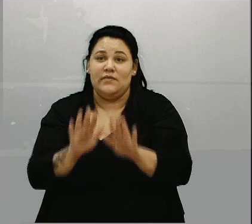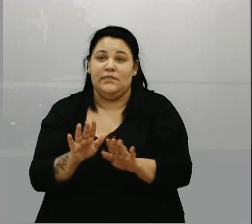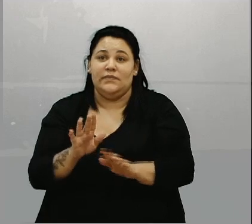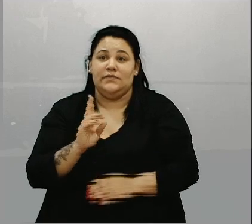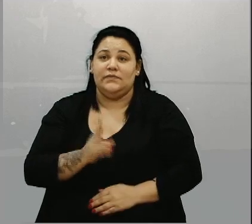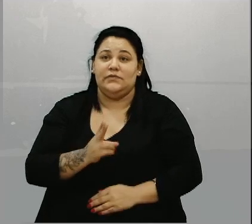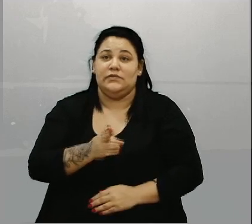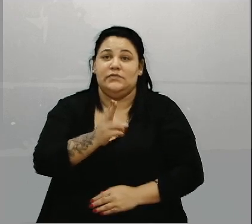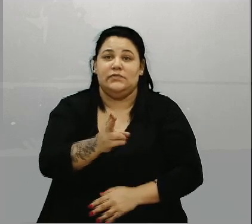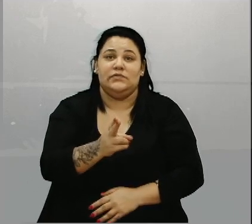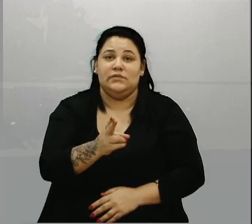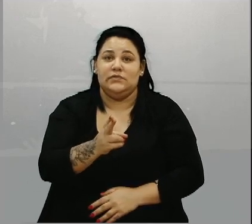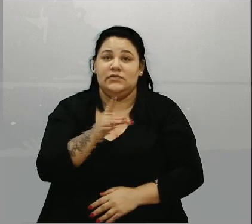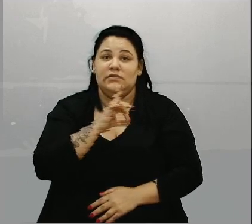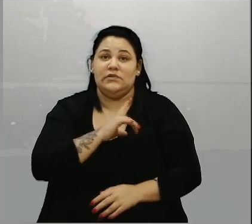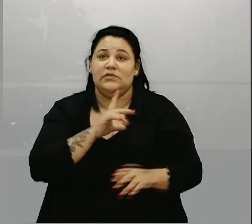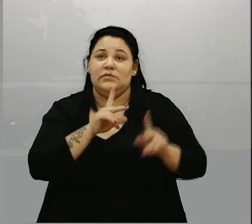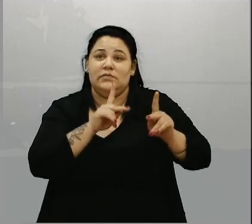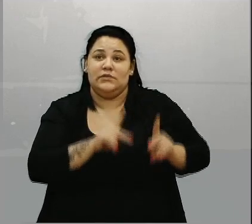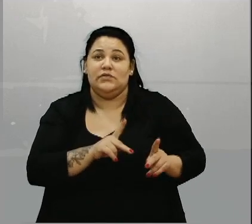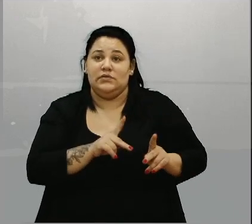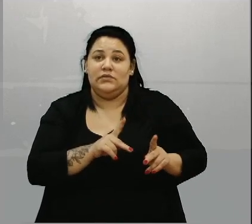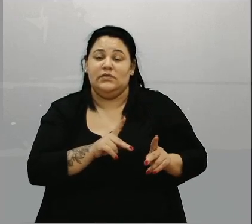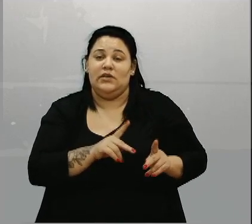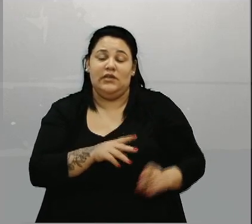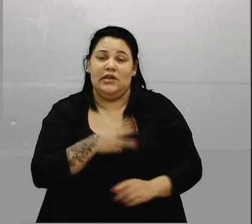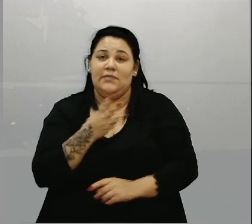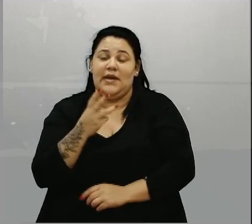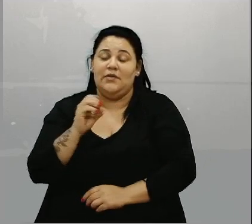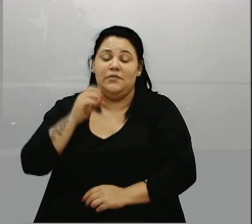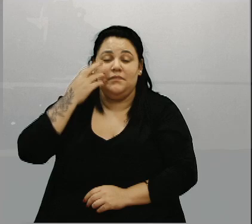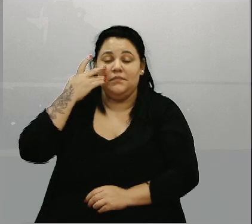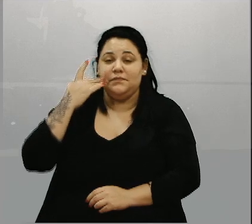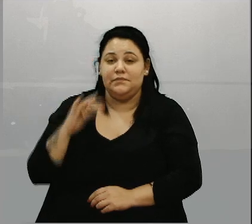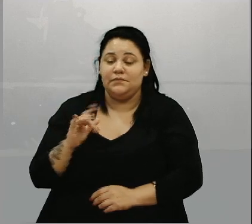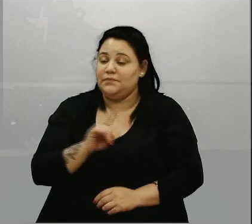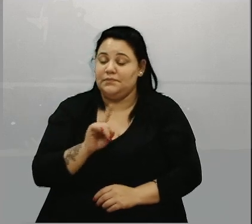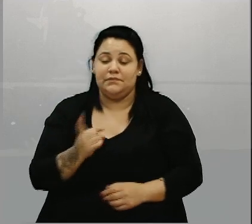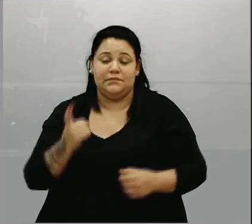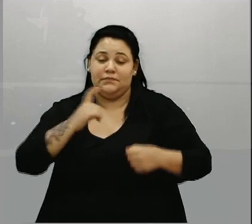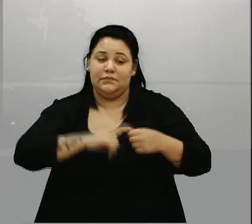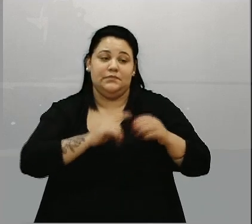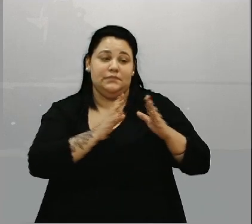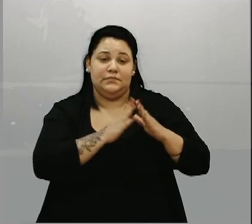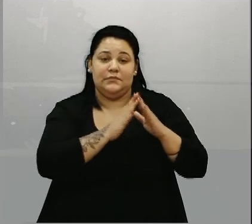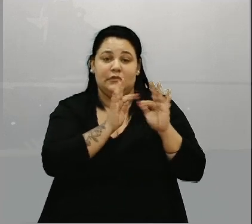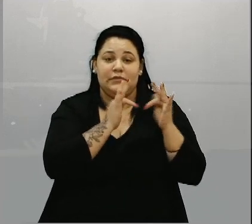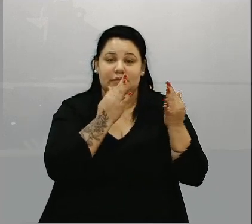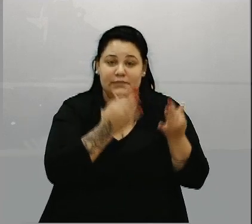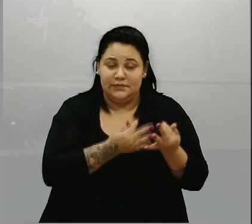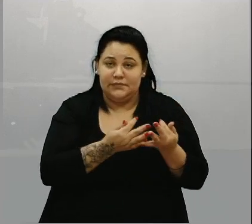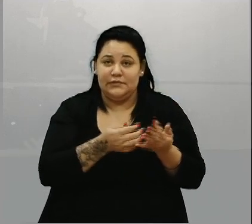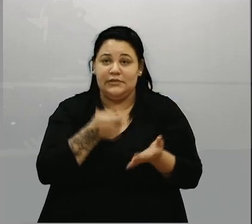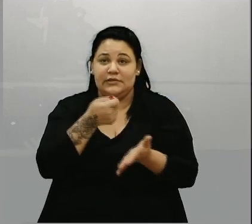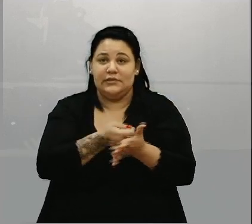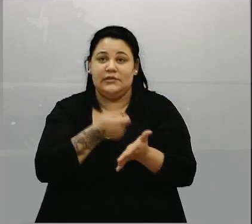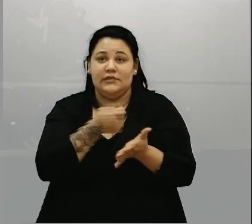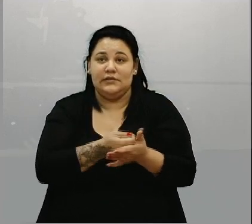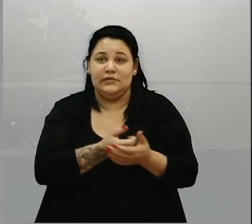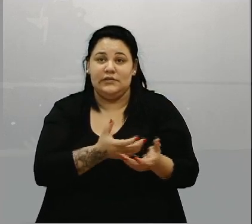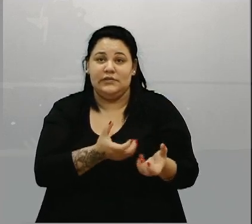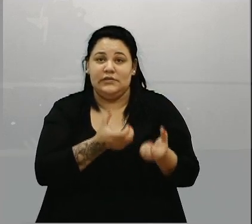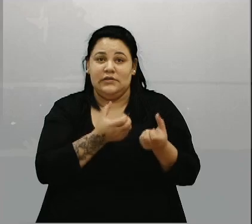pessoas ali que faz 30 dias que não vão visitar a sua família e ele está tentando segurar ao máximo e trabalhando